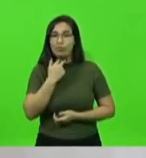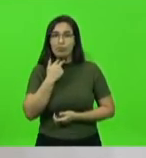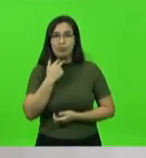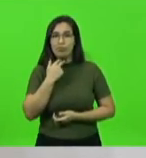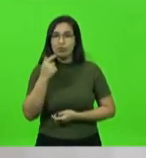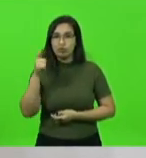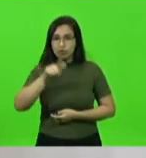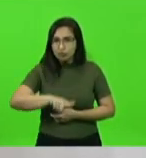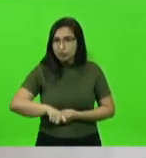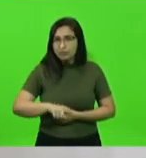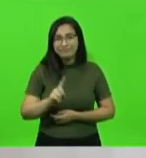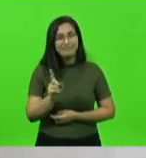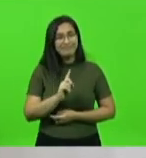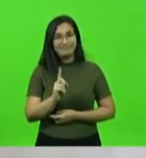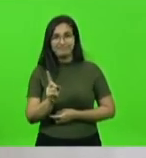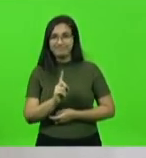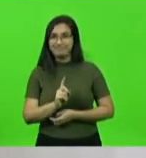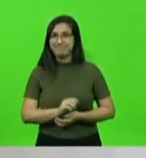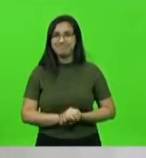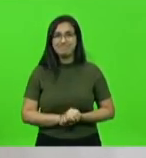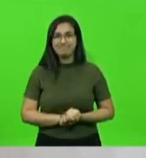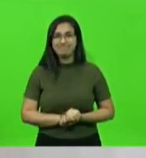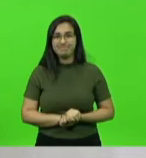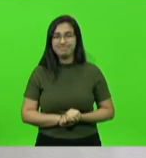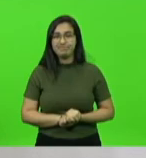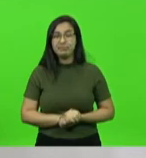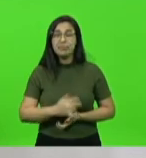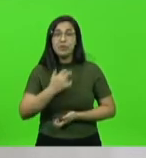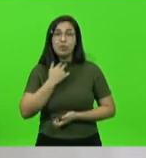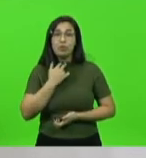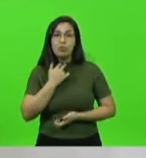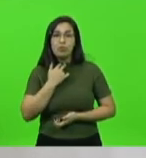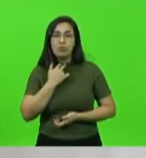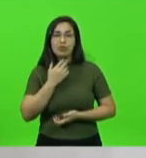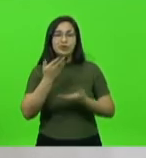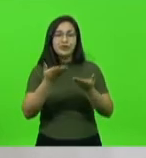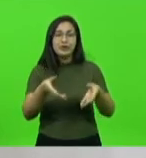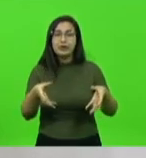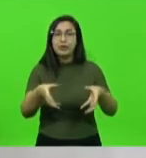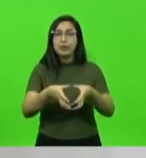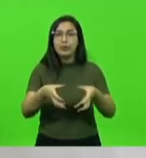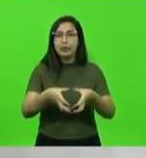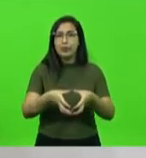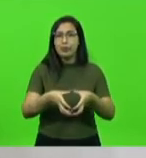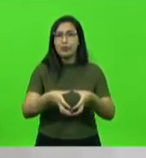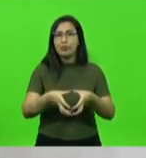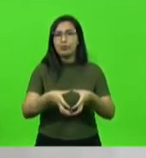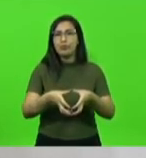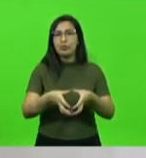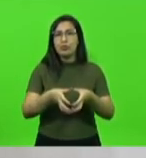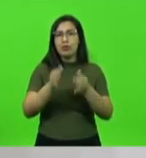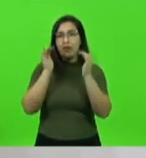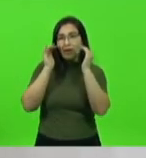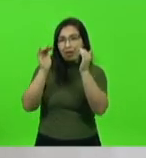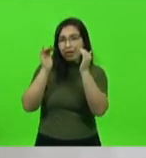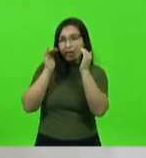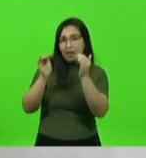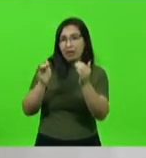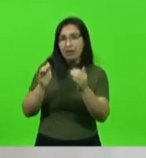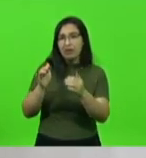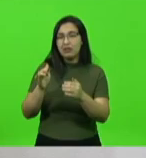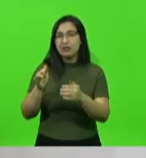novamente. Não pode um único segmento ficar à mercê de palanques